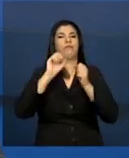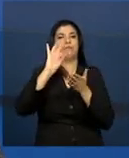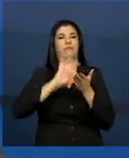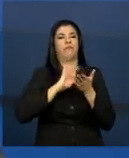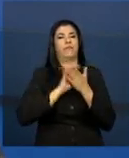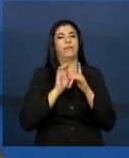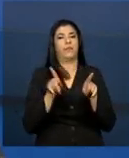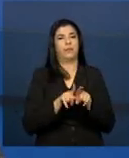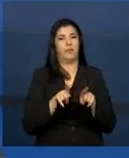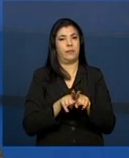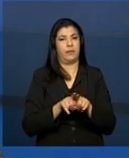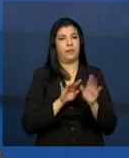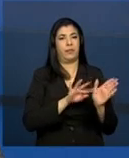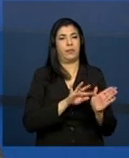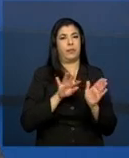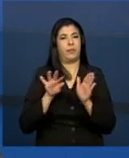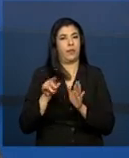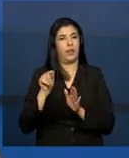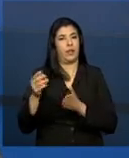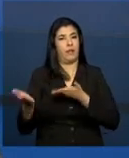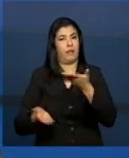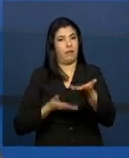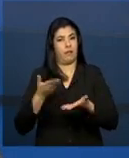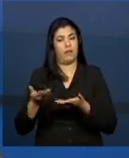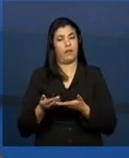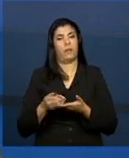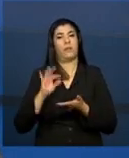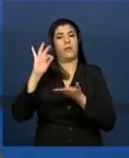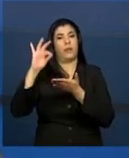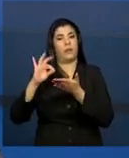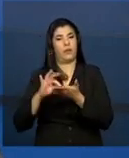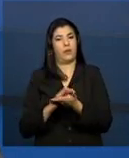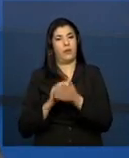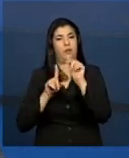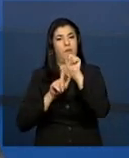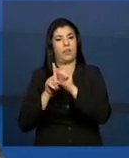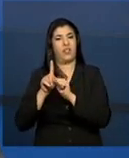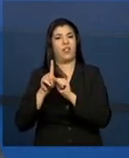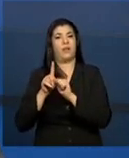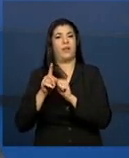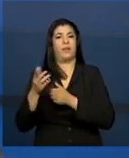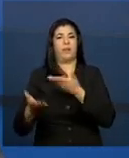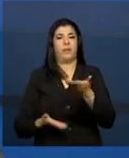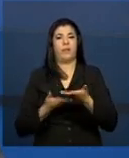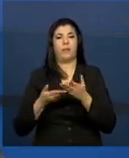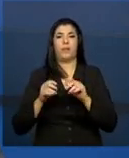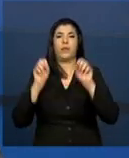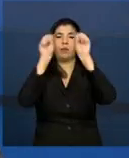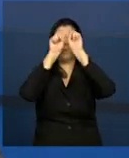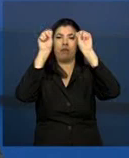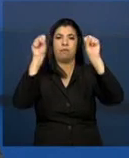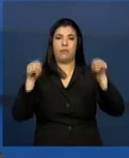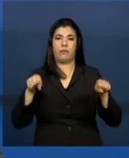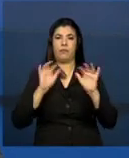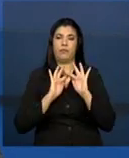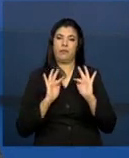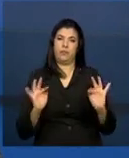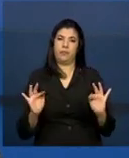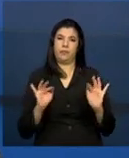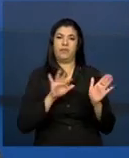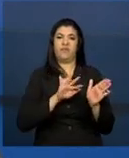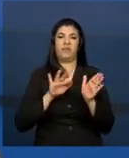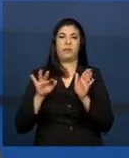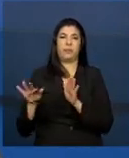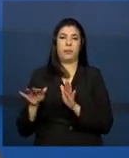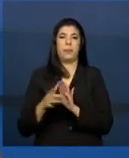relação entre registro mensal de atendimento e o prontuário eletrônico simplificado. Agora, a relação entre o prontuário eletrônico simplificado